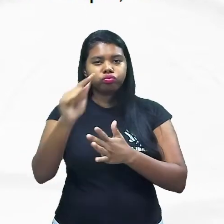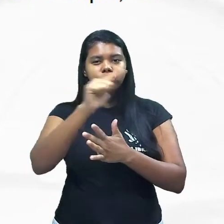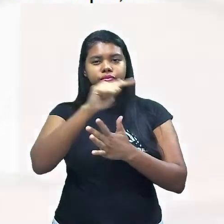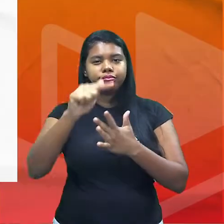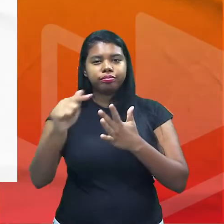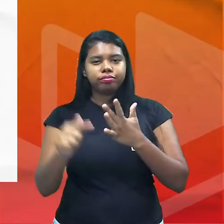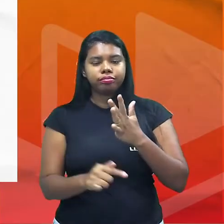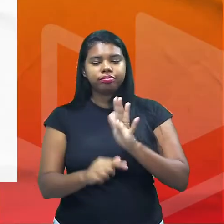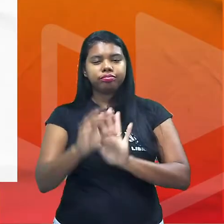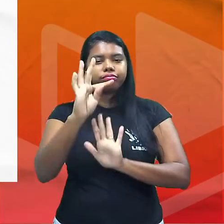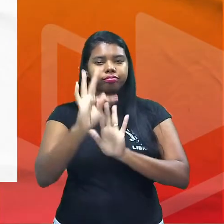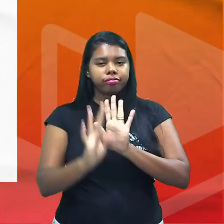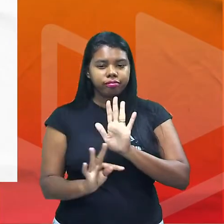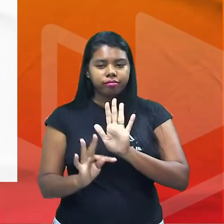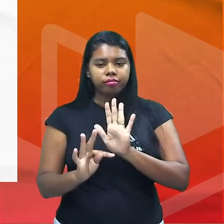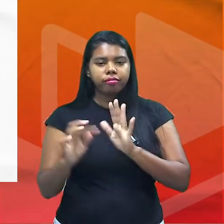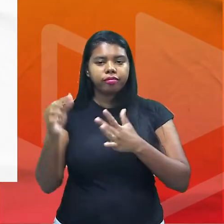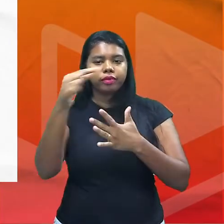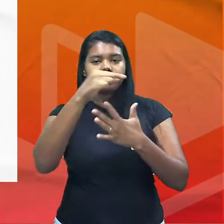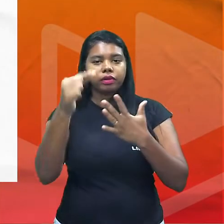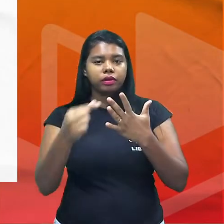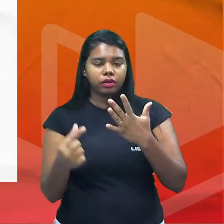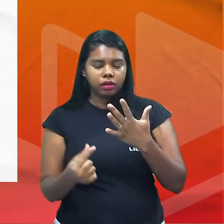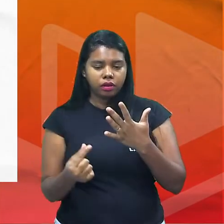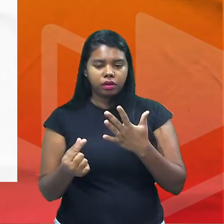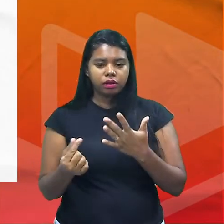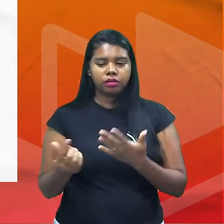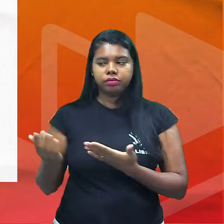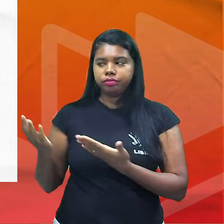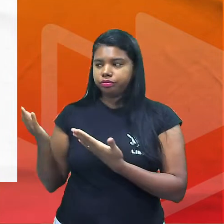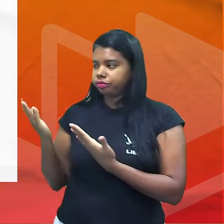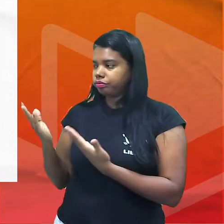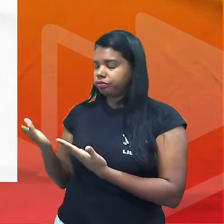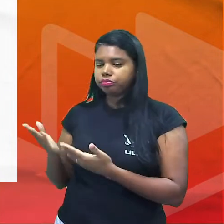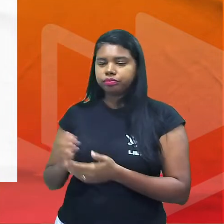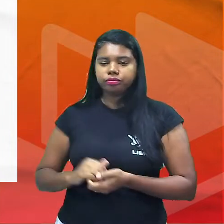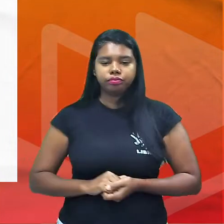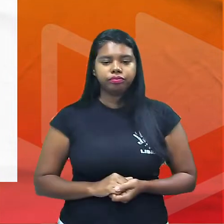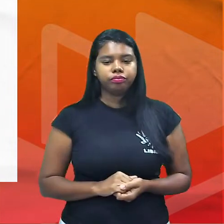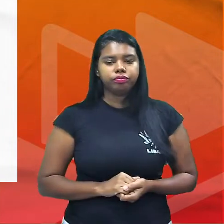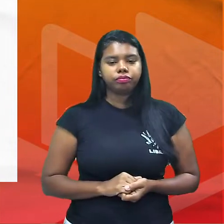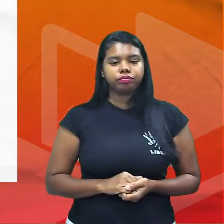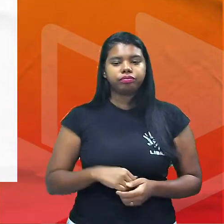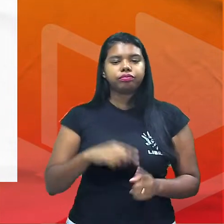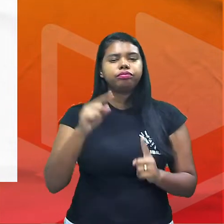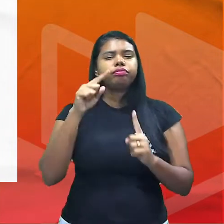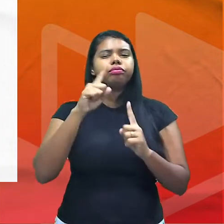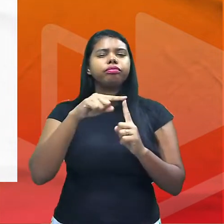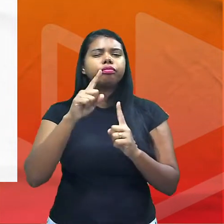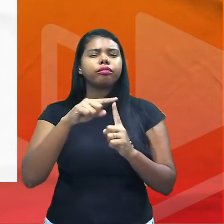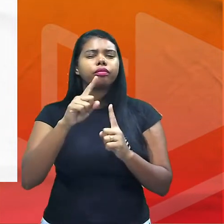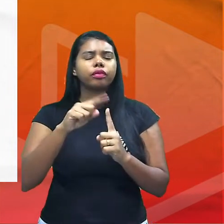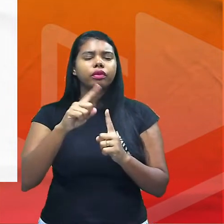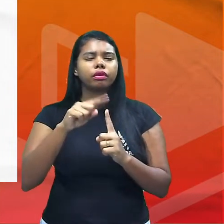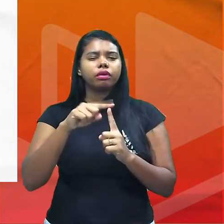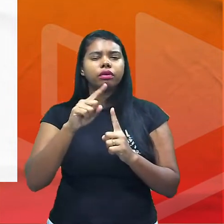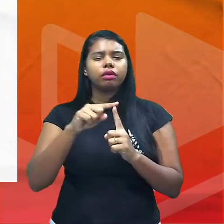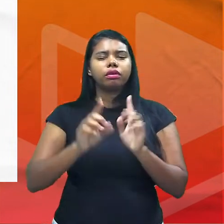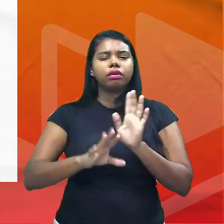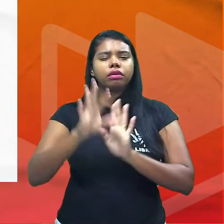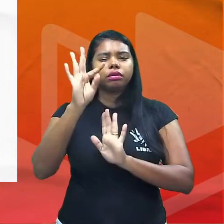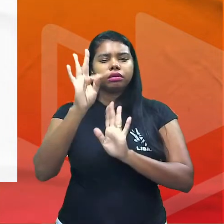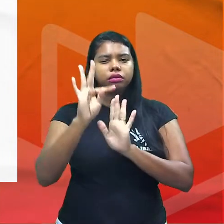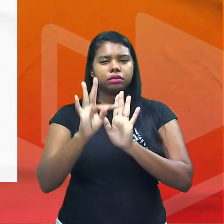tipo então a UPE normalmente trabalha uma questão que envolve tipologia né tipo de texto aquela questão dos textos narrativos